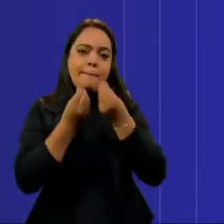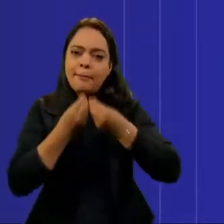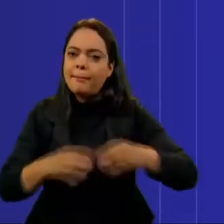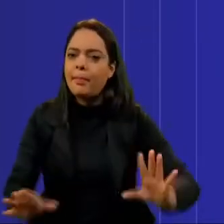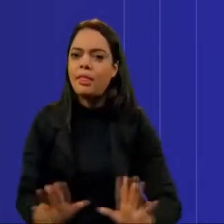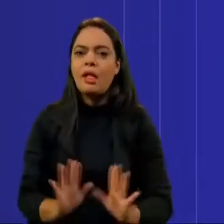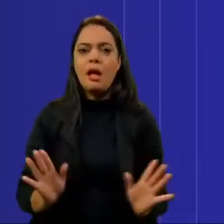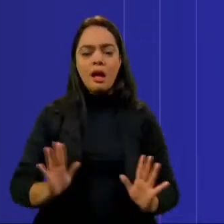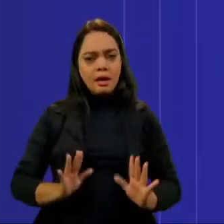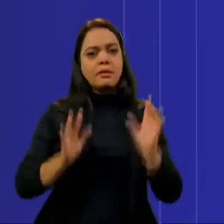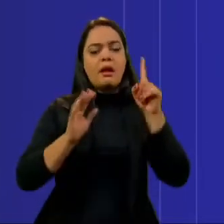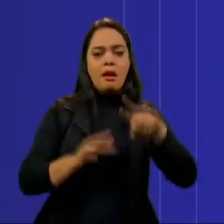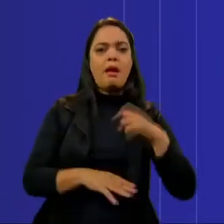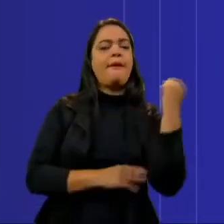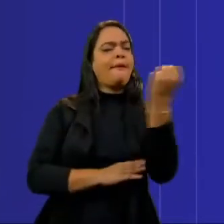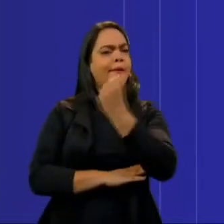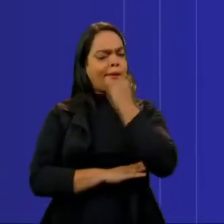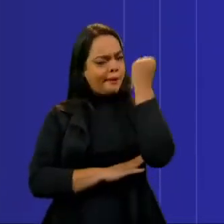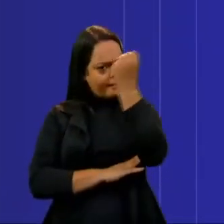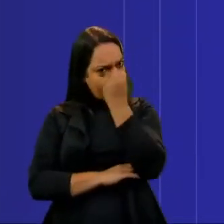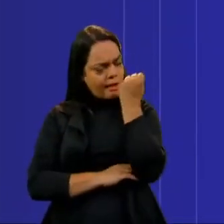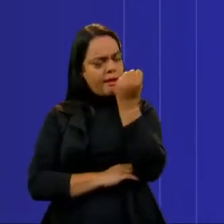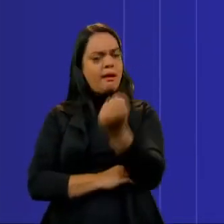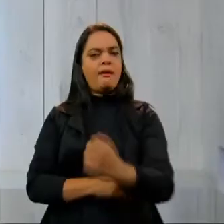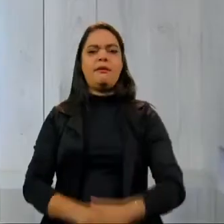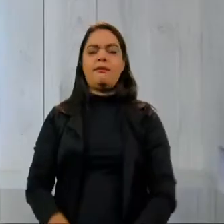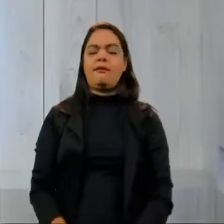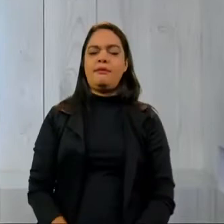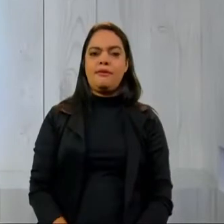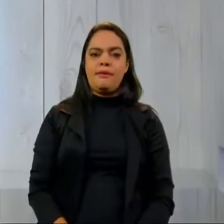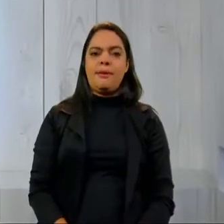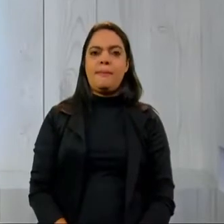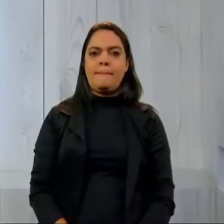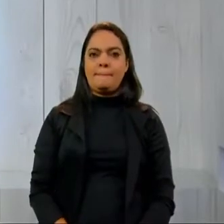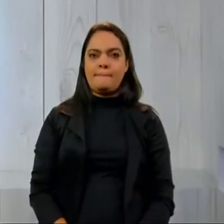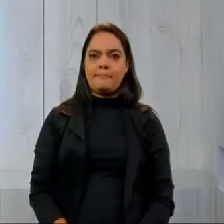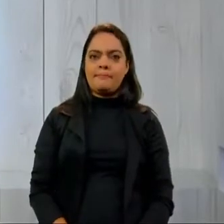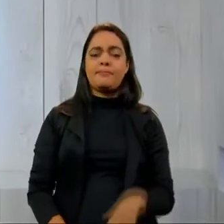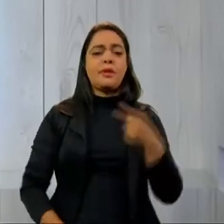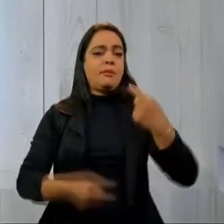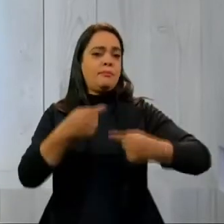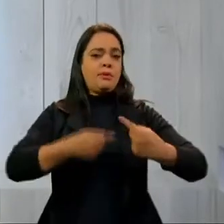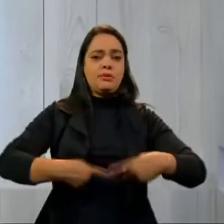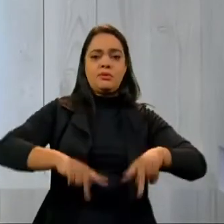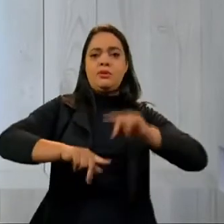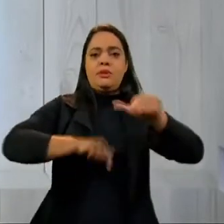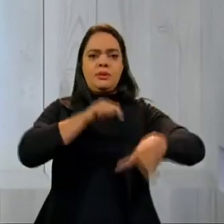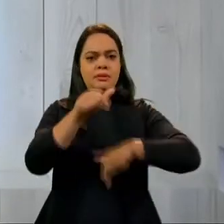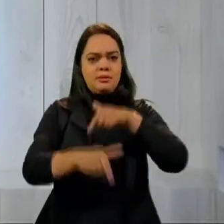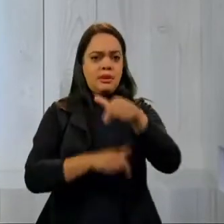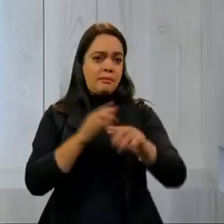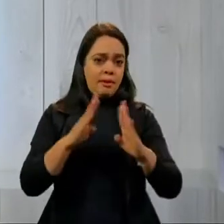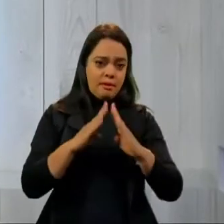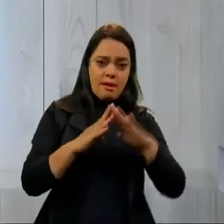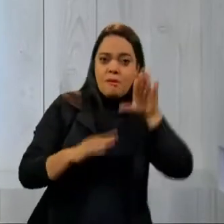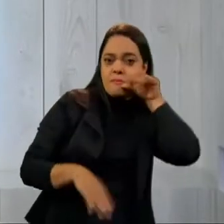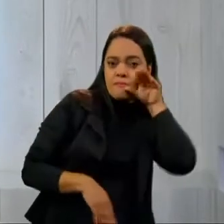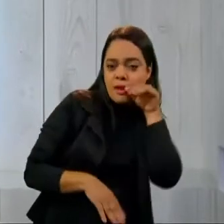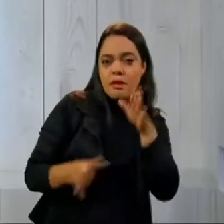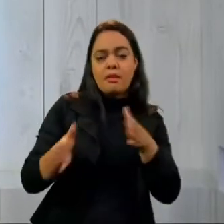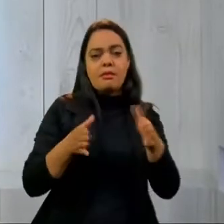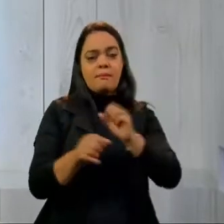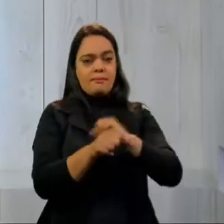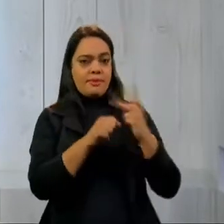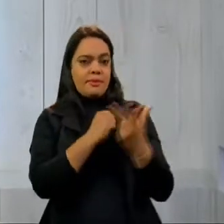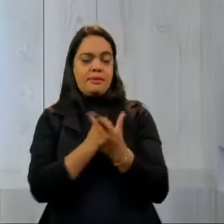de enorme gravidade e brutalidade. E para falar sobre o trabalho doméstico durante a pandemia,